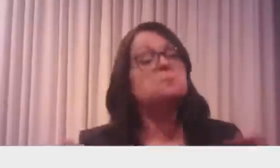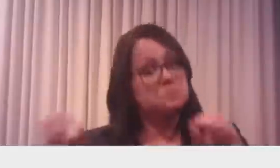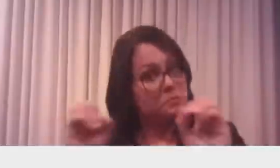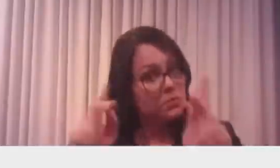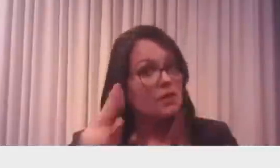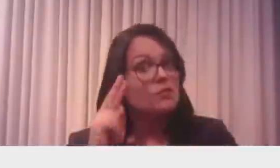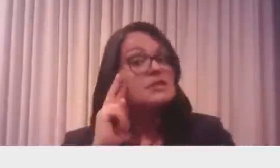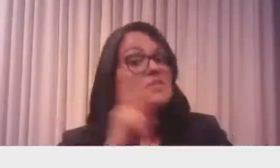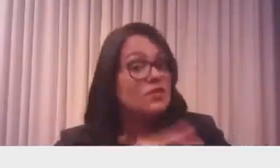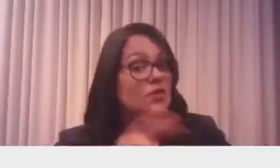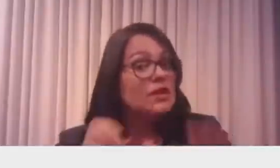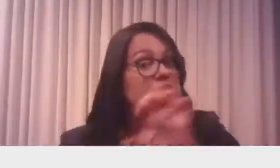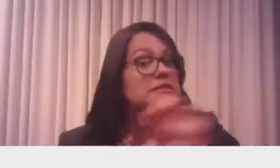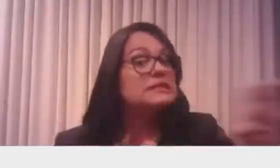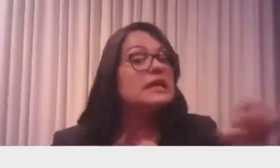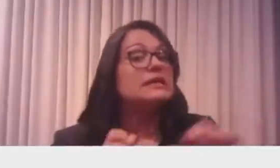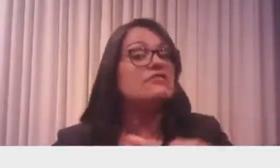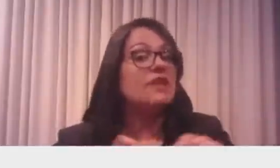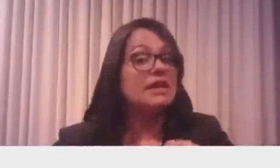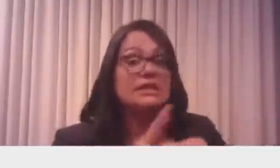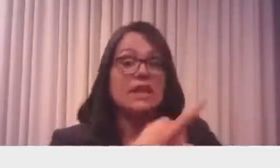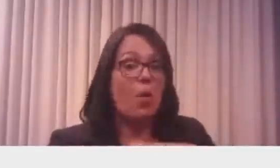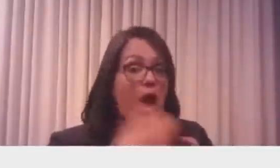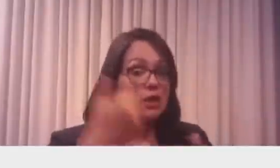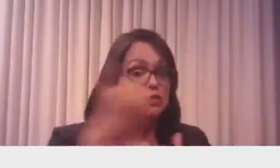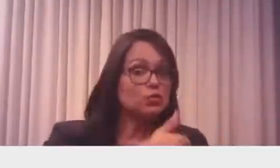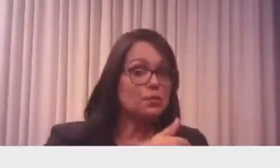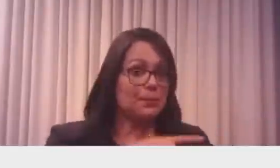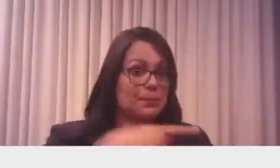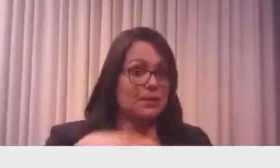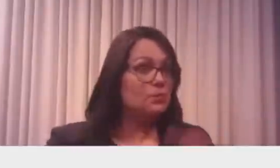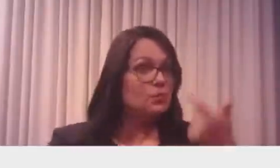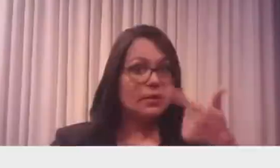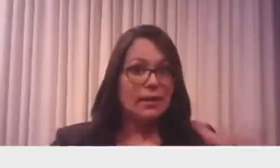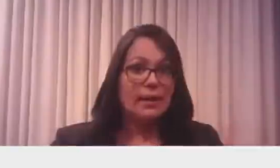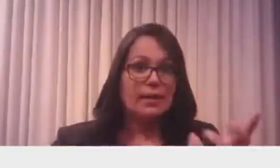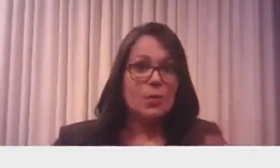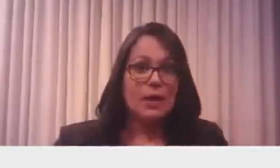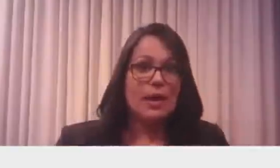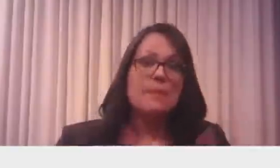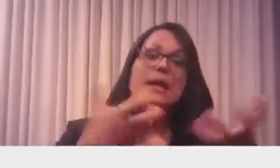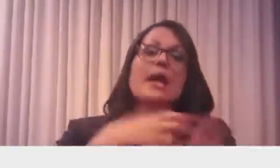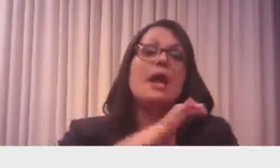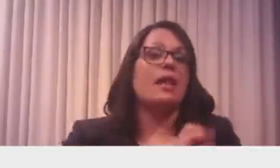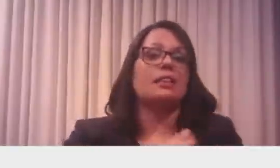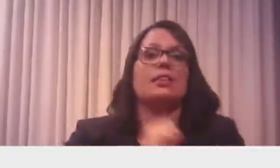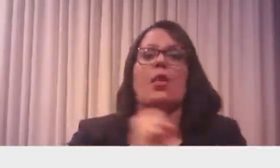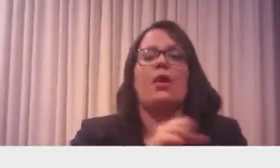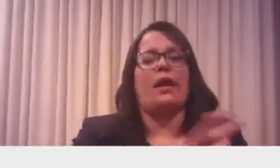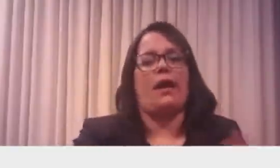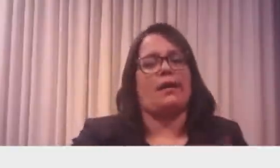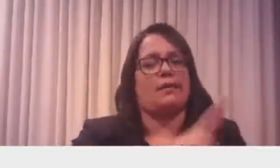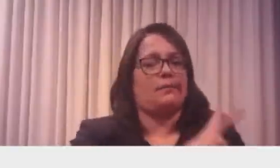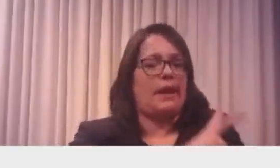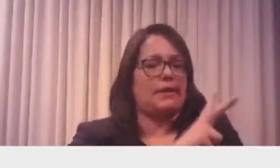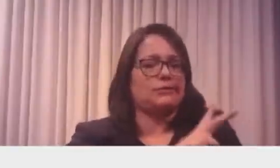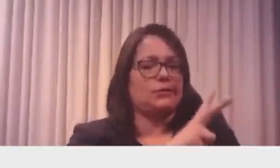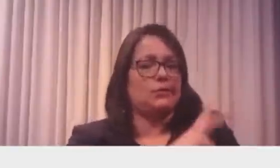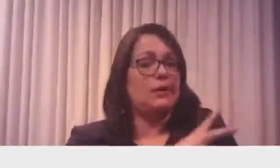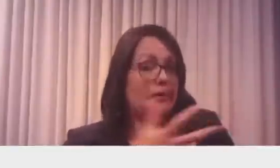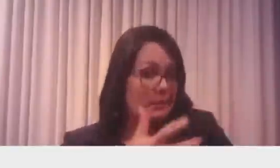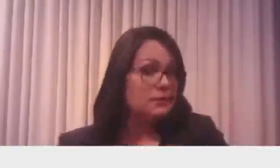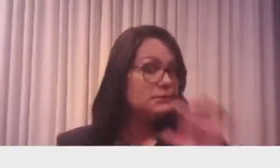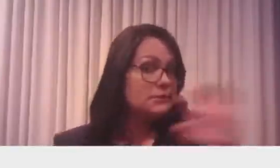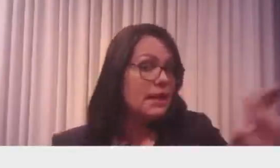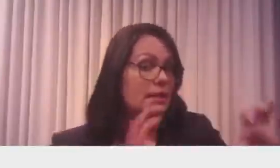esquerda, que não voltou ao poder, mas como eles adoram a iniciativa privada, como eles adoram a propriedade privada.